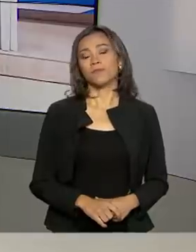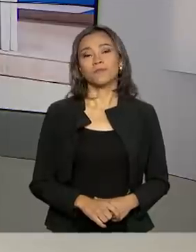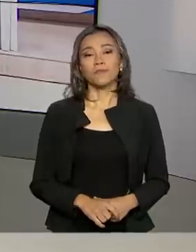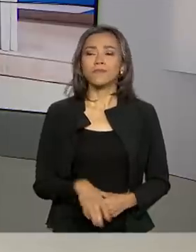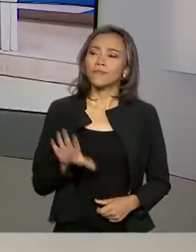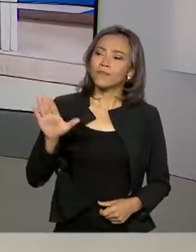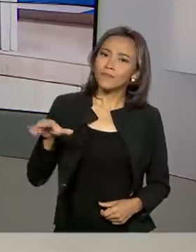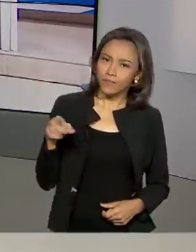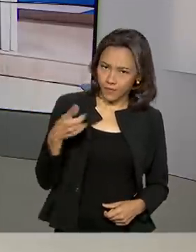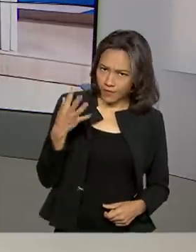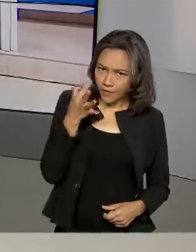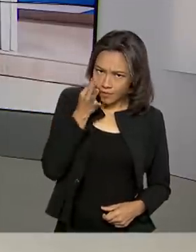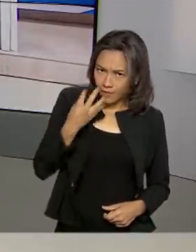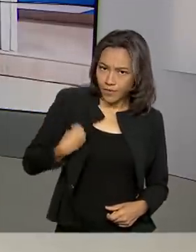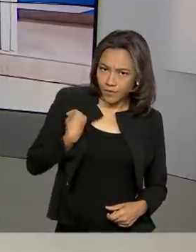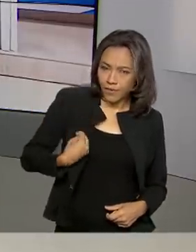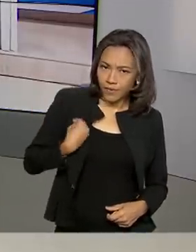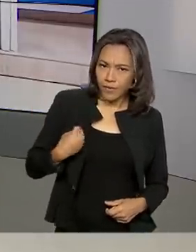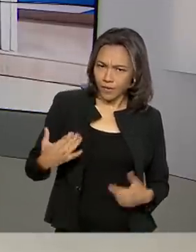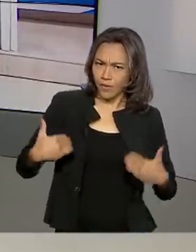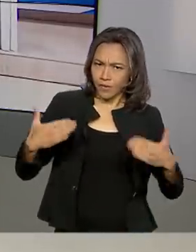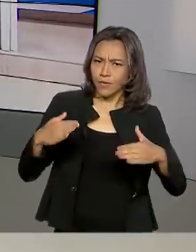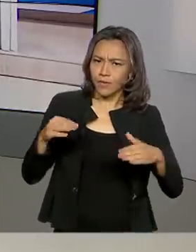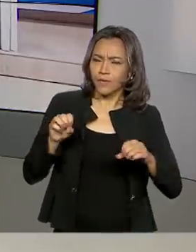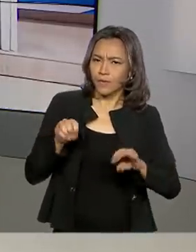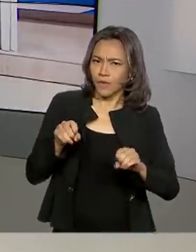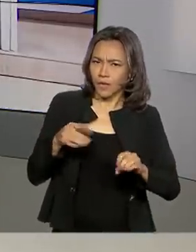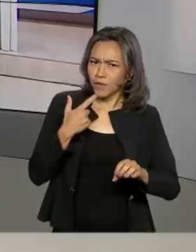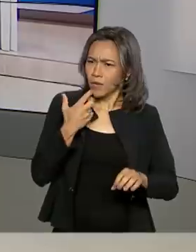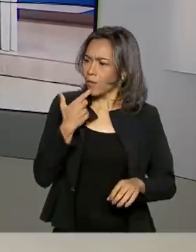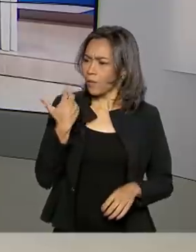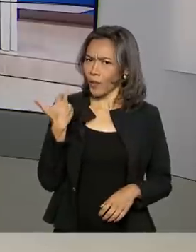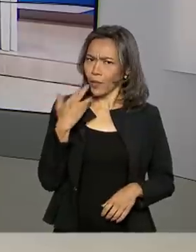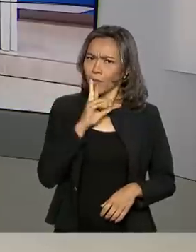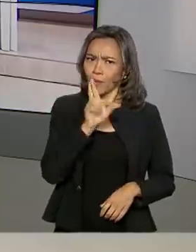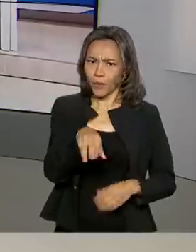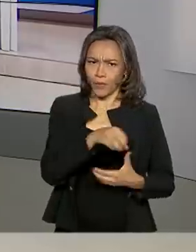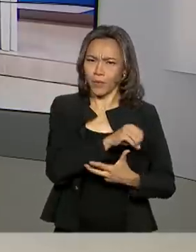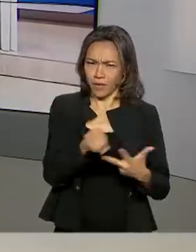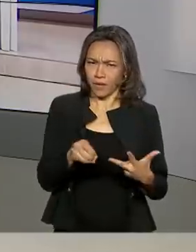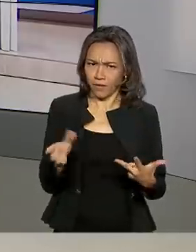Lu, você está aí no Ministério da Educação. O resultado do Enem saiu agora há pouco, não foi isso?